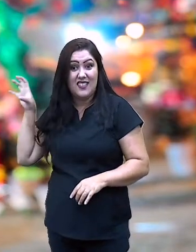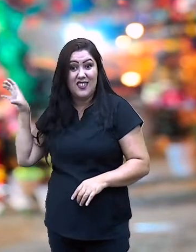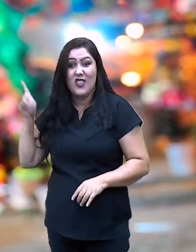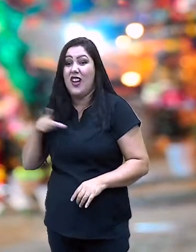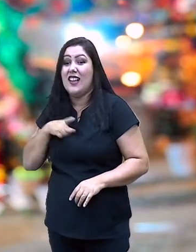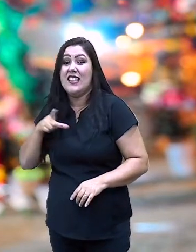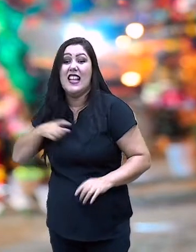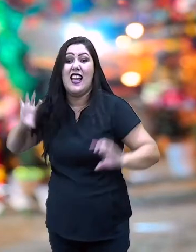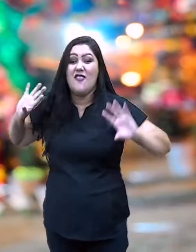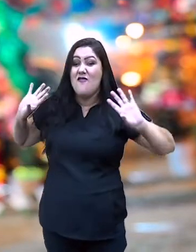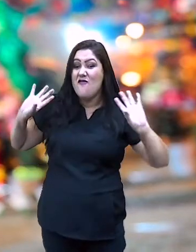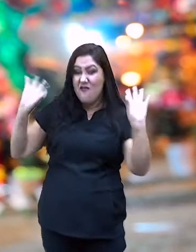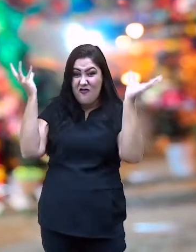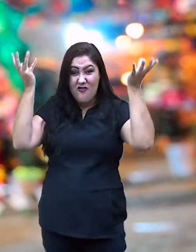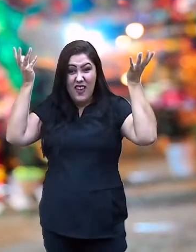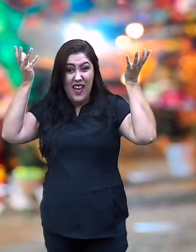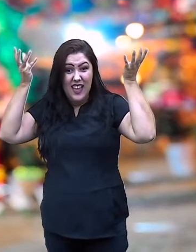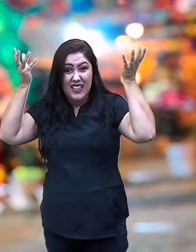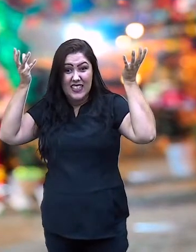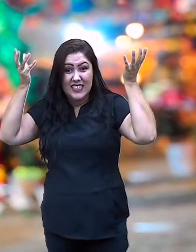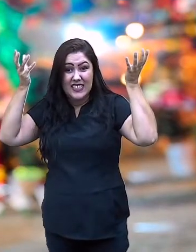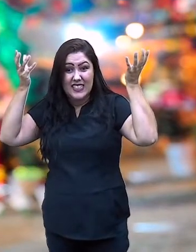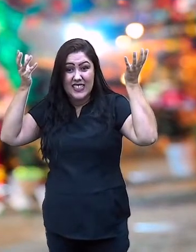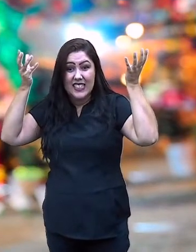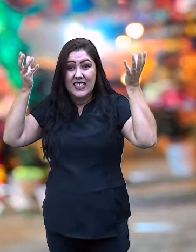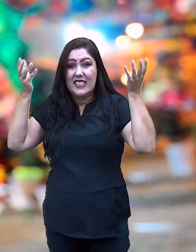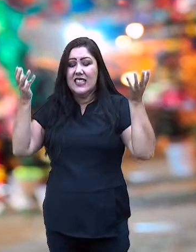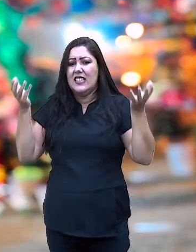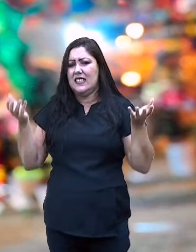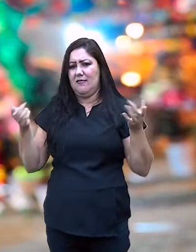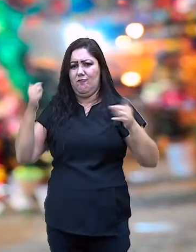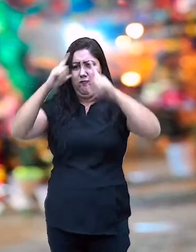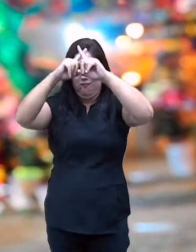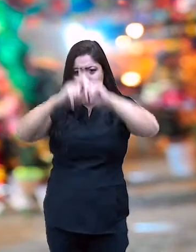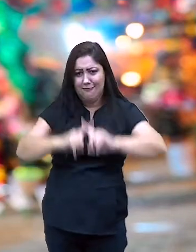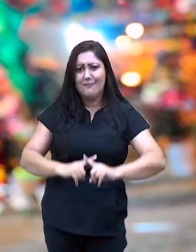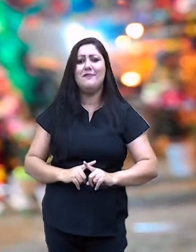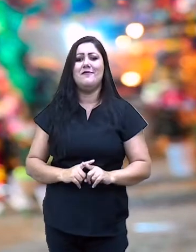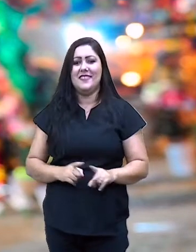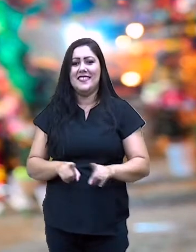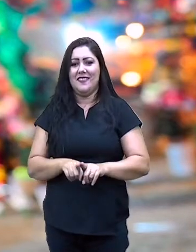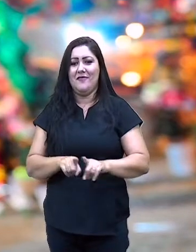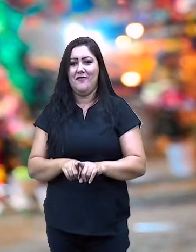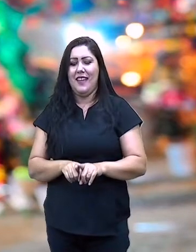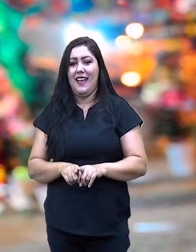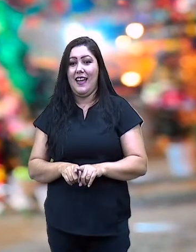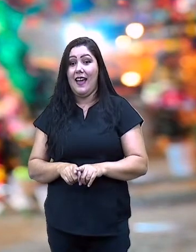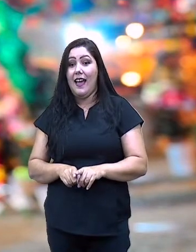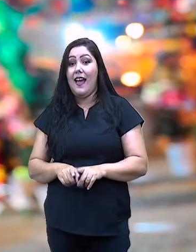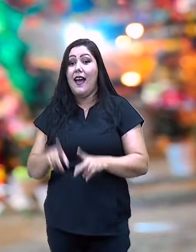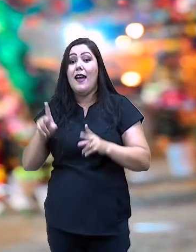do Bumba Meu Boi competitivas. Assim como o Carnaval, que eu disse em uma aula anterior,